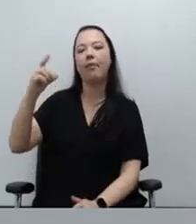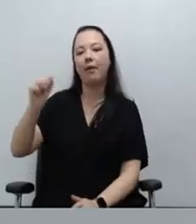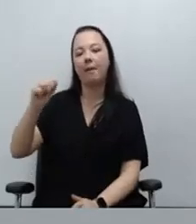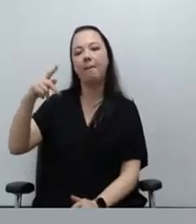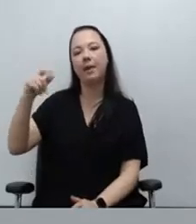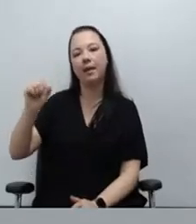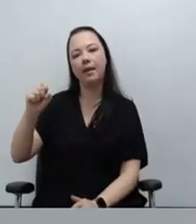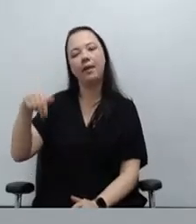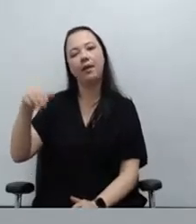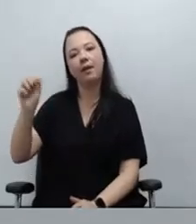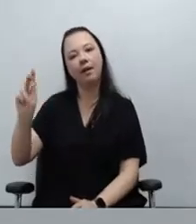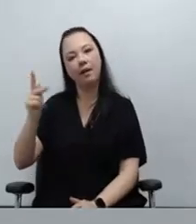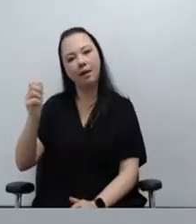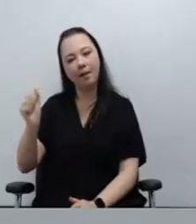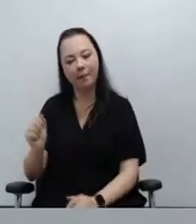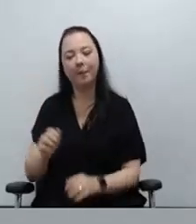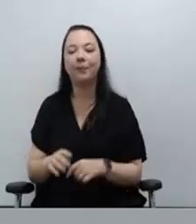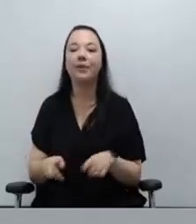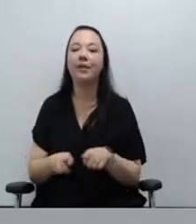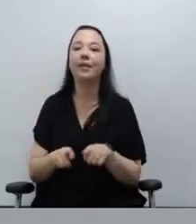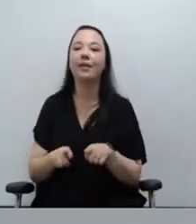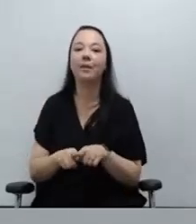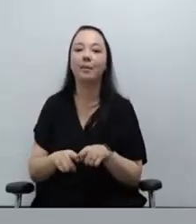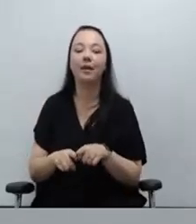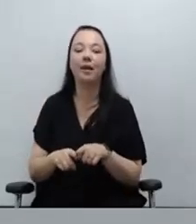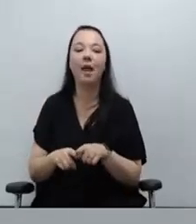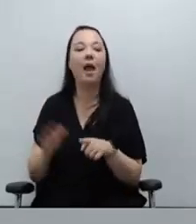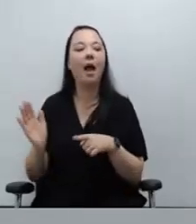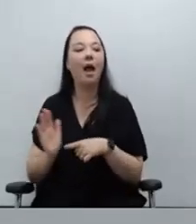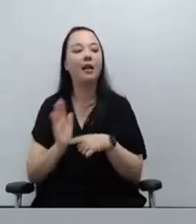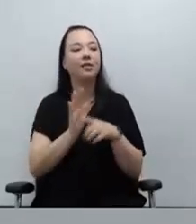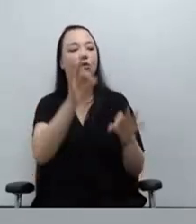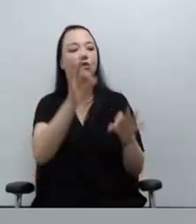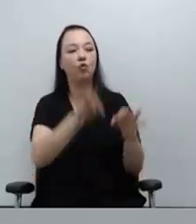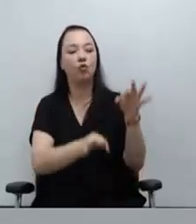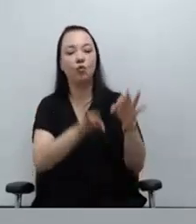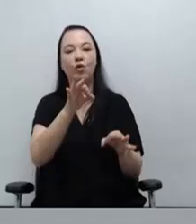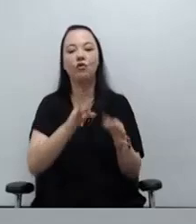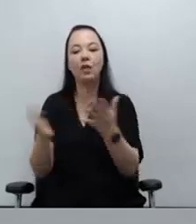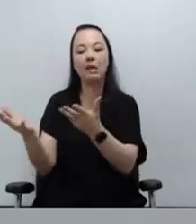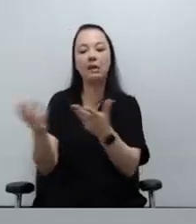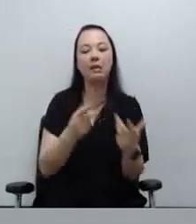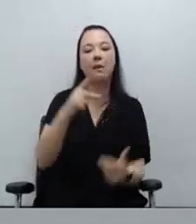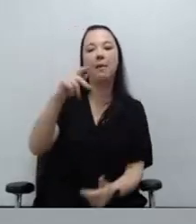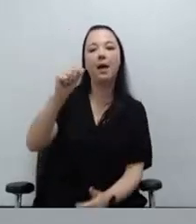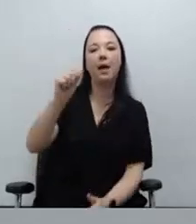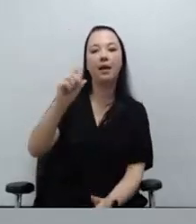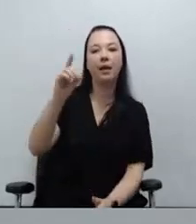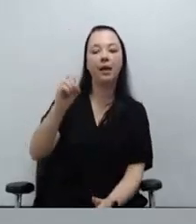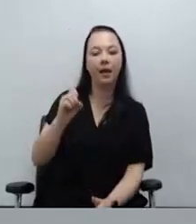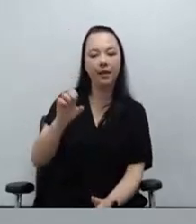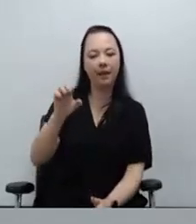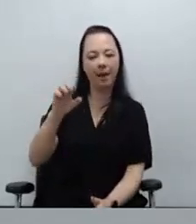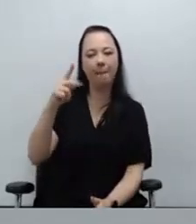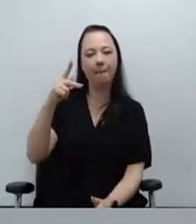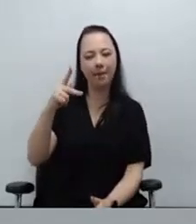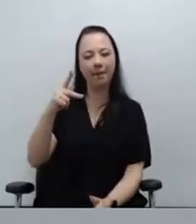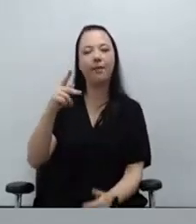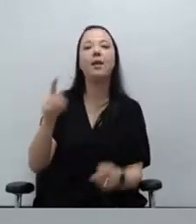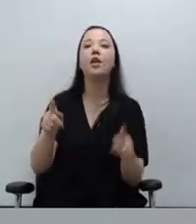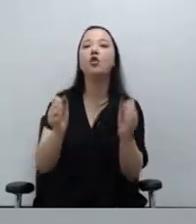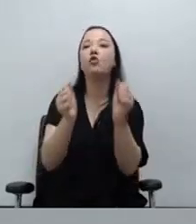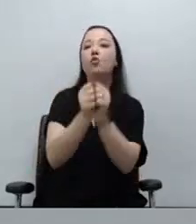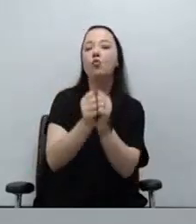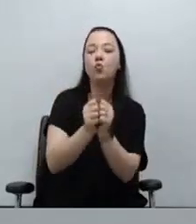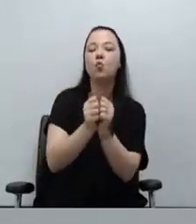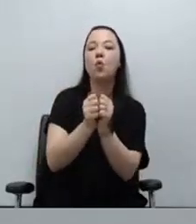assessoria jurídica recebeu a PADEP e o Escritório de Advocacia também para tratar aí dos